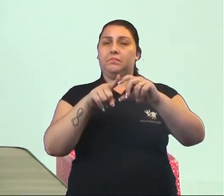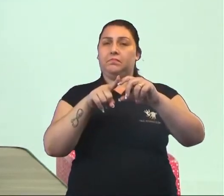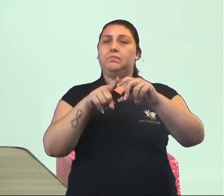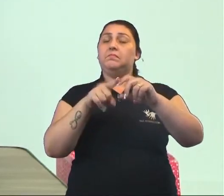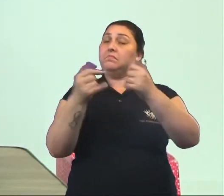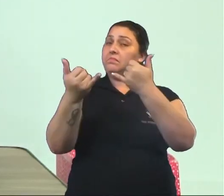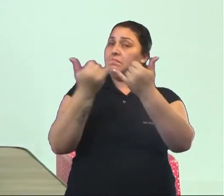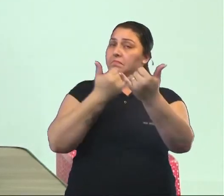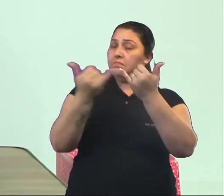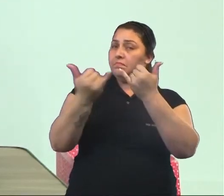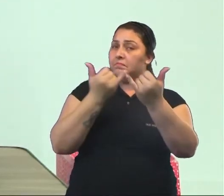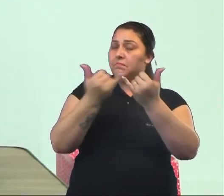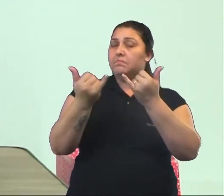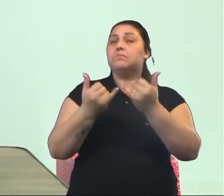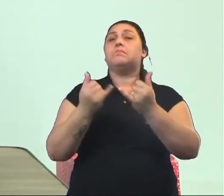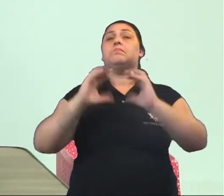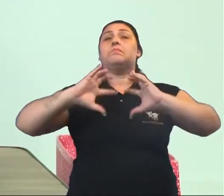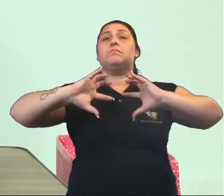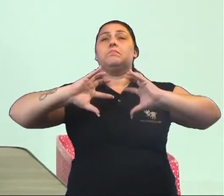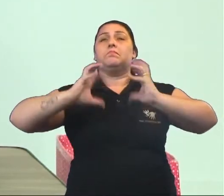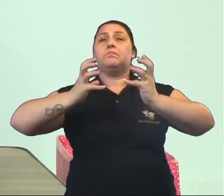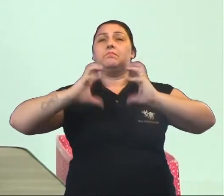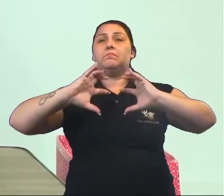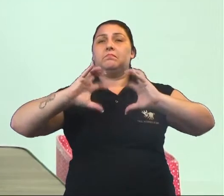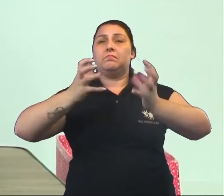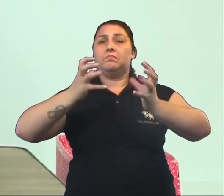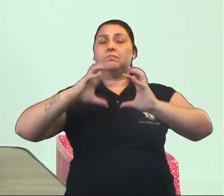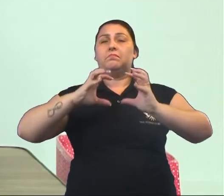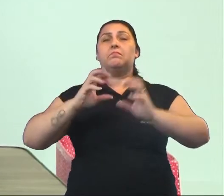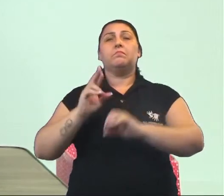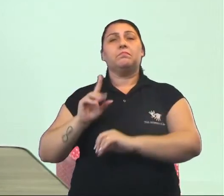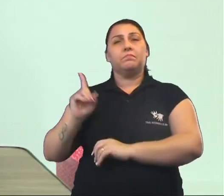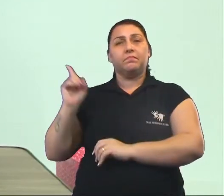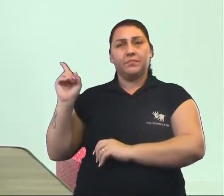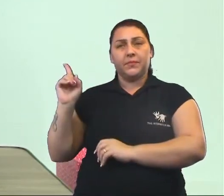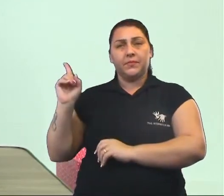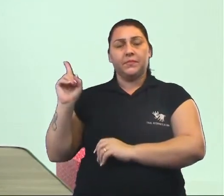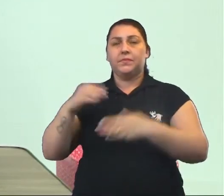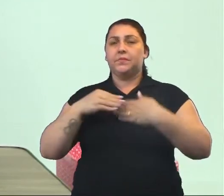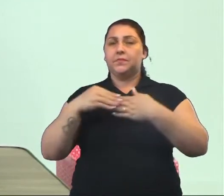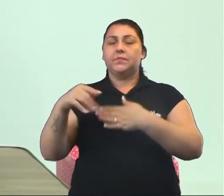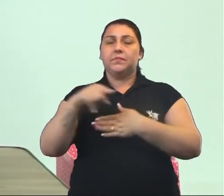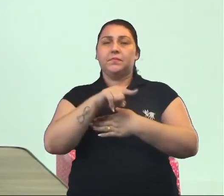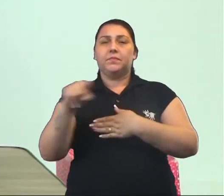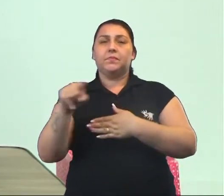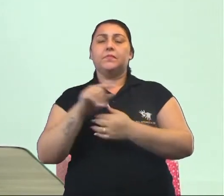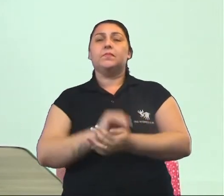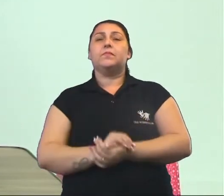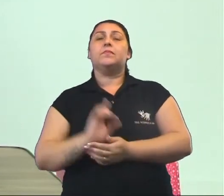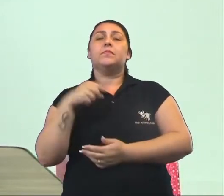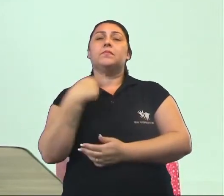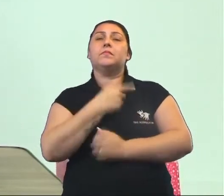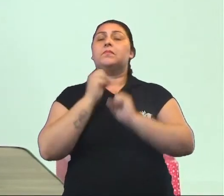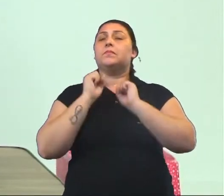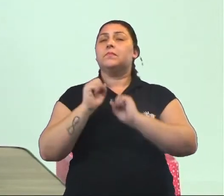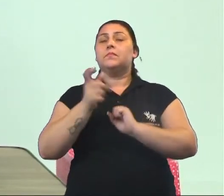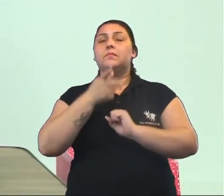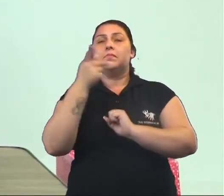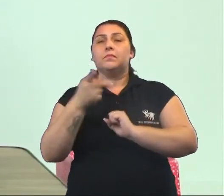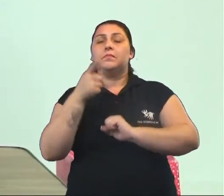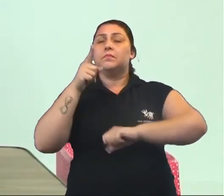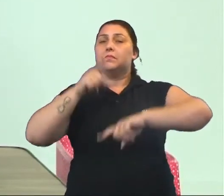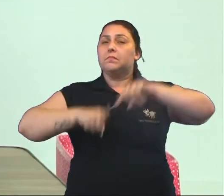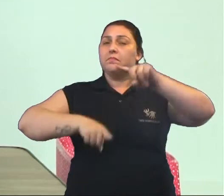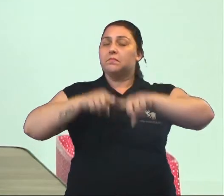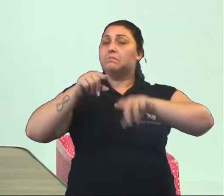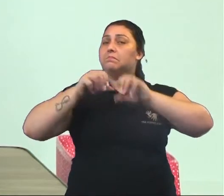assemelham a esfera, que é essa representação sólida aqui que eu trouxe para vocês, nós podemos dizer que esses